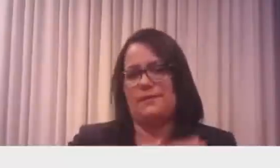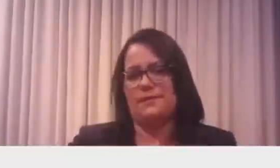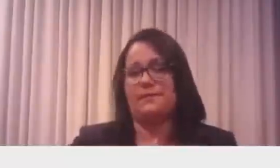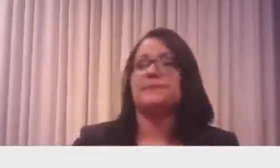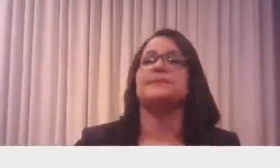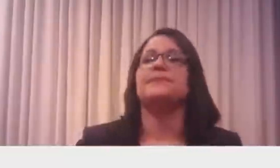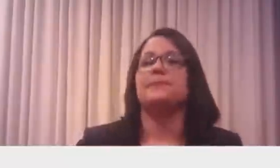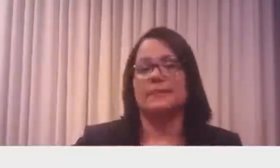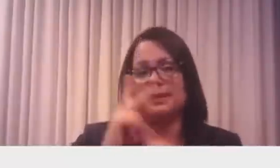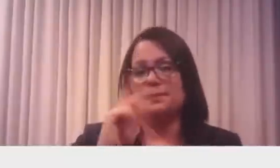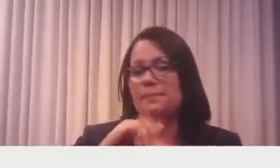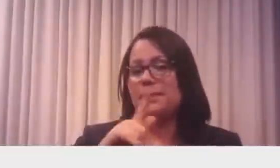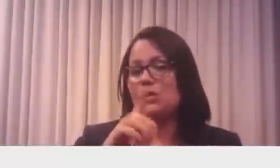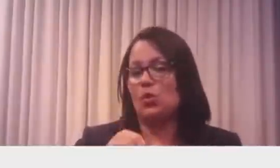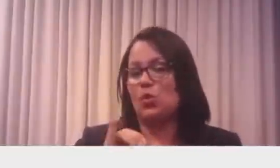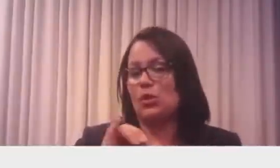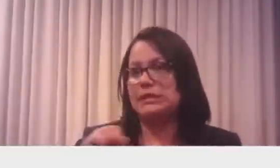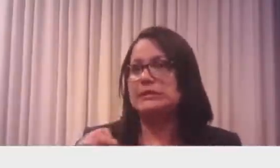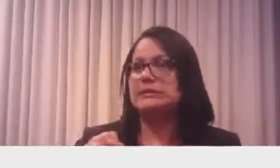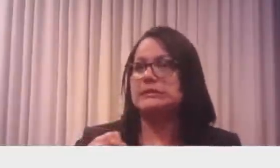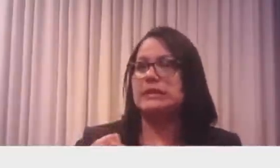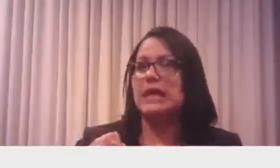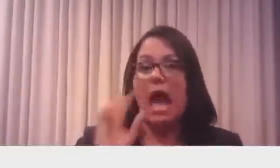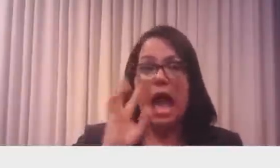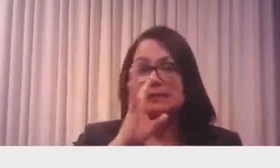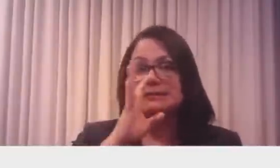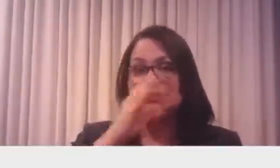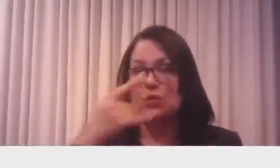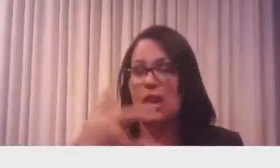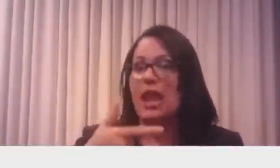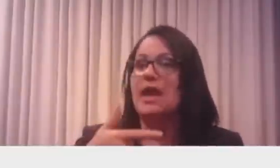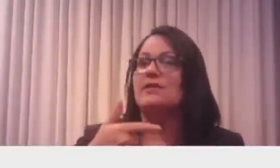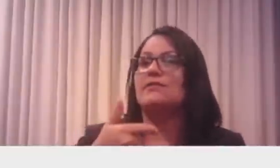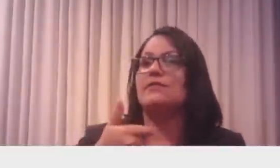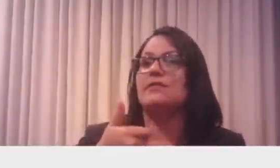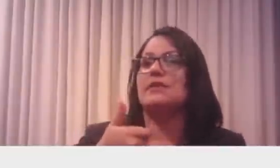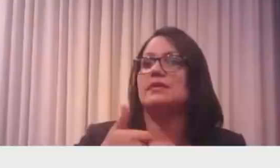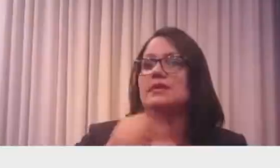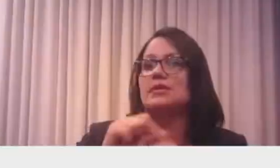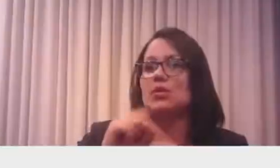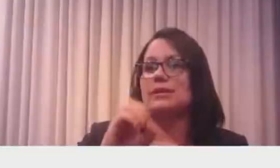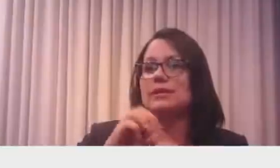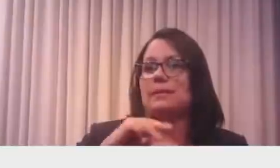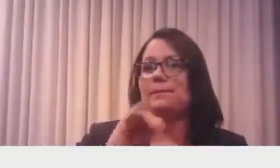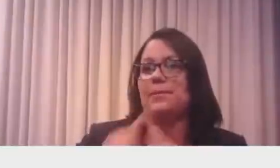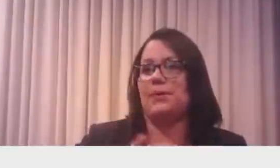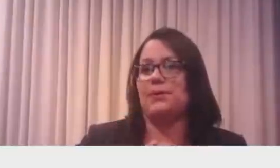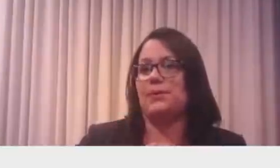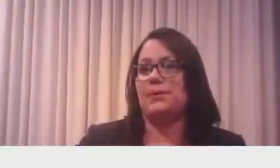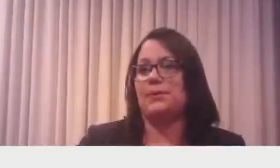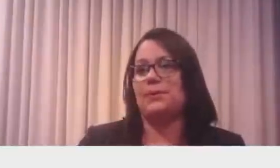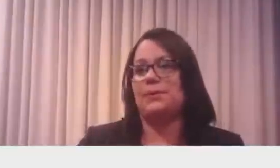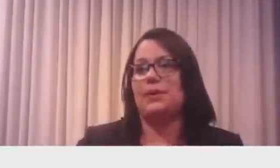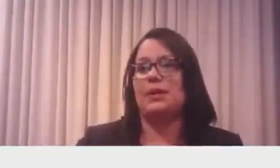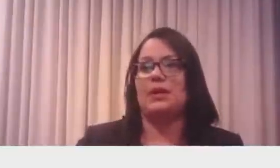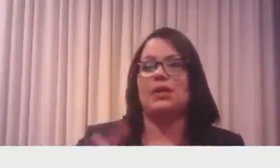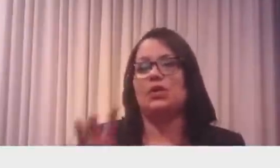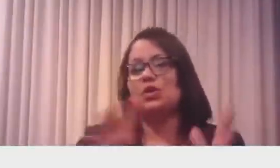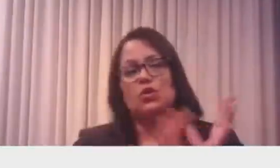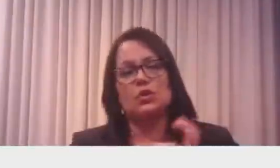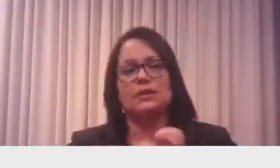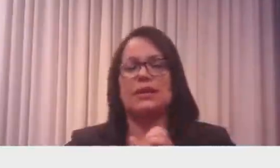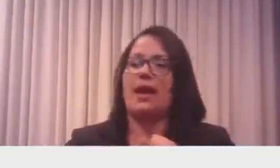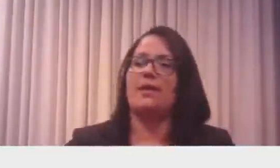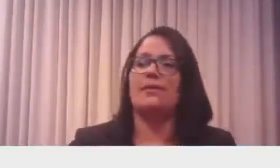Pígnosis e Jovem Pan, 980 mil. Folha Política, 3 mil. Aqui, 240 mil. O nosso levantamento aqui,